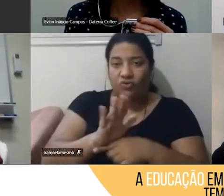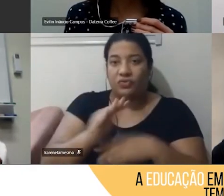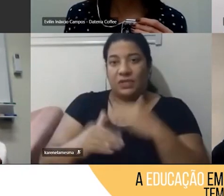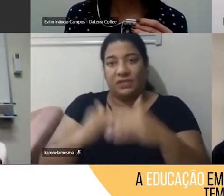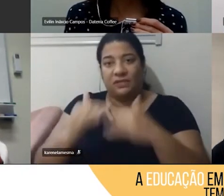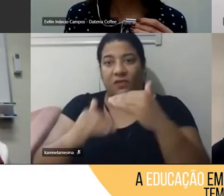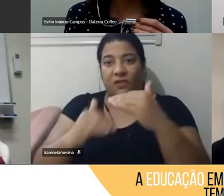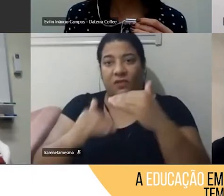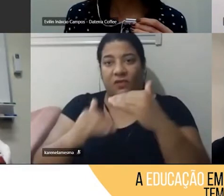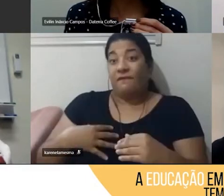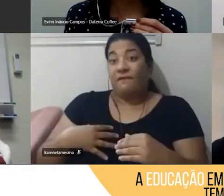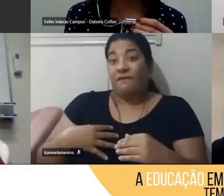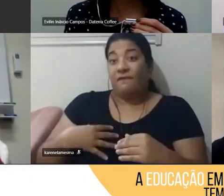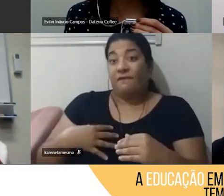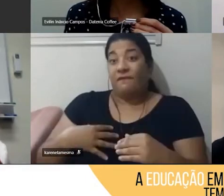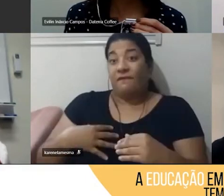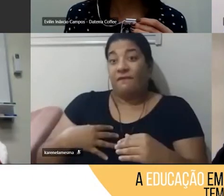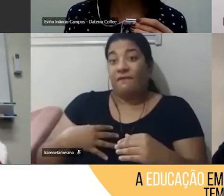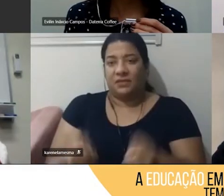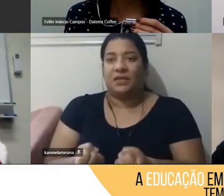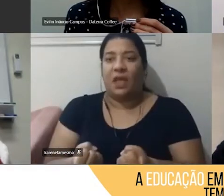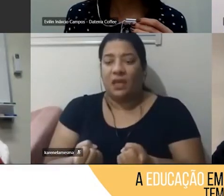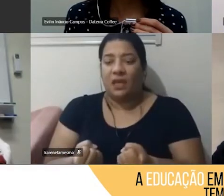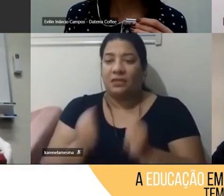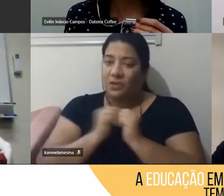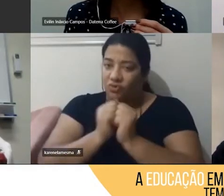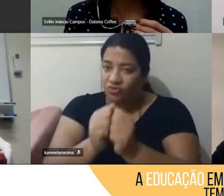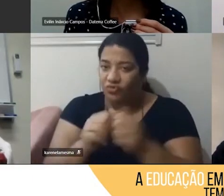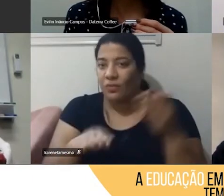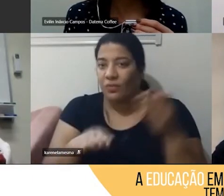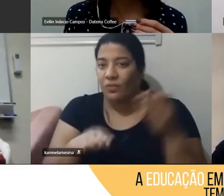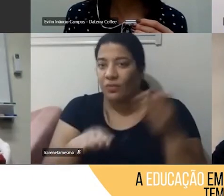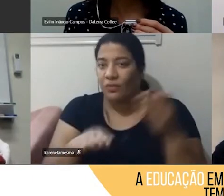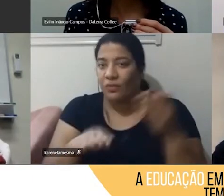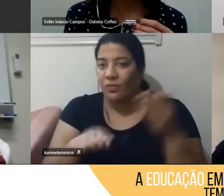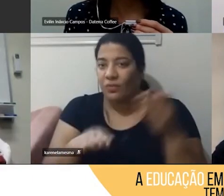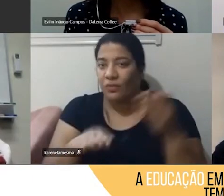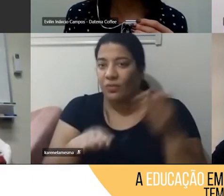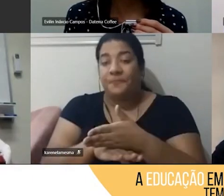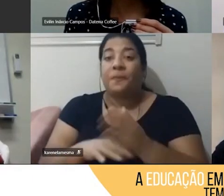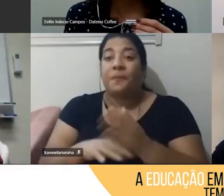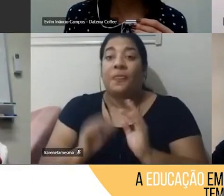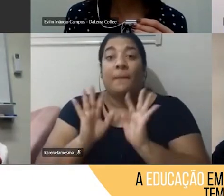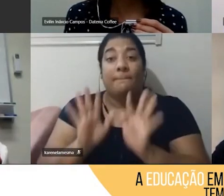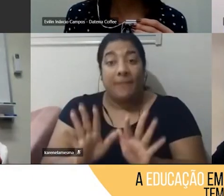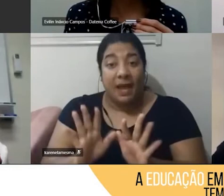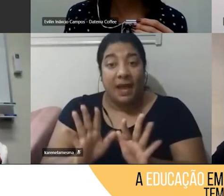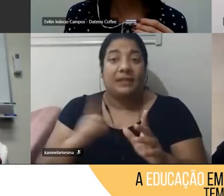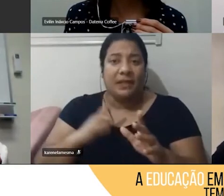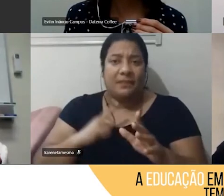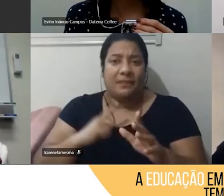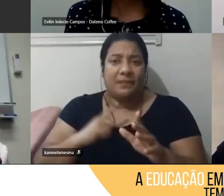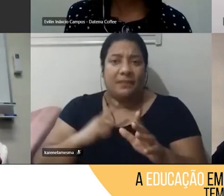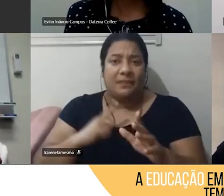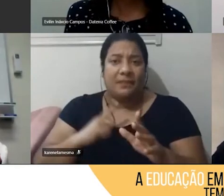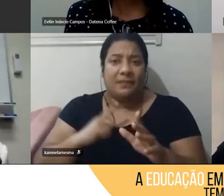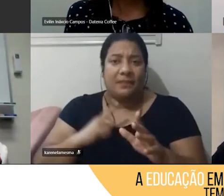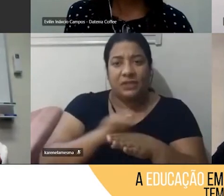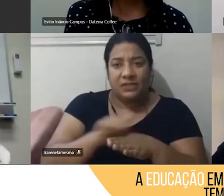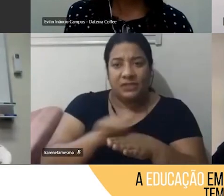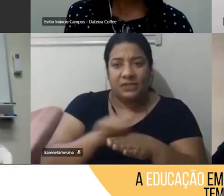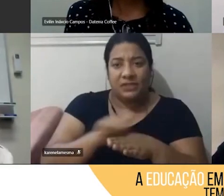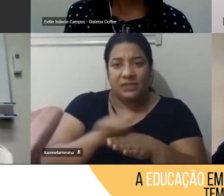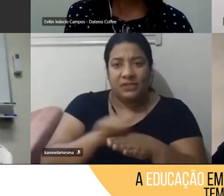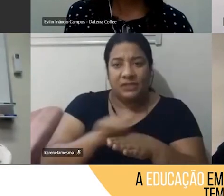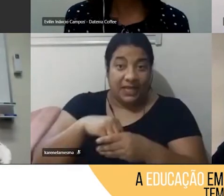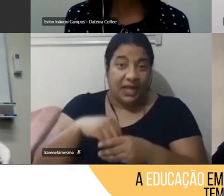eles começam a fazer um pouco mais parte disso, mas eu uso outras estratégias também com a equipe da academia, então, tudo